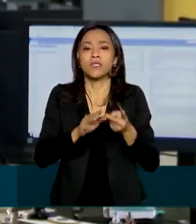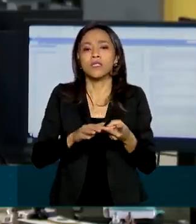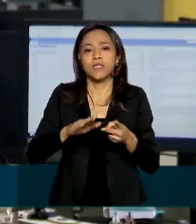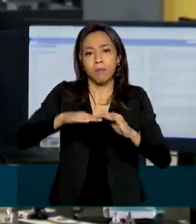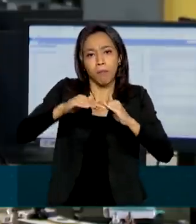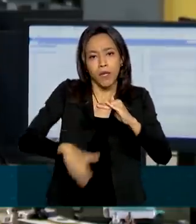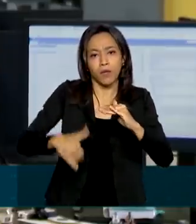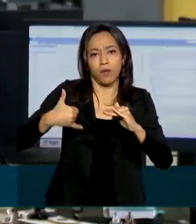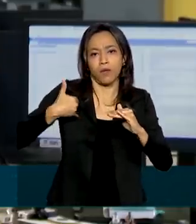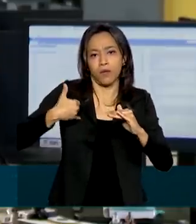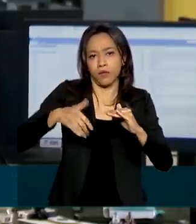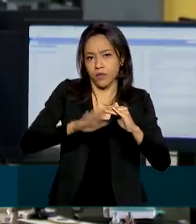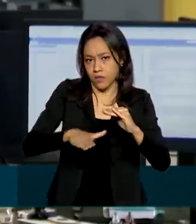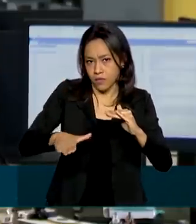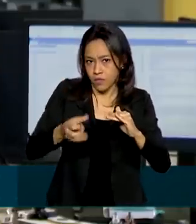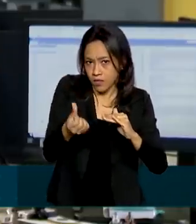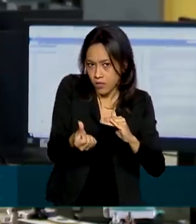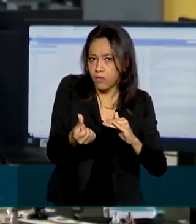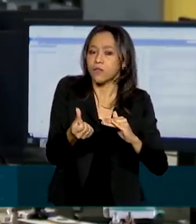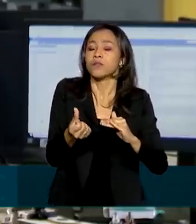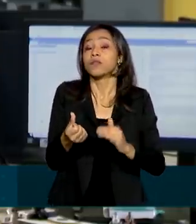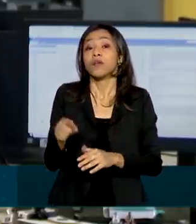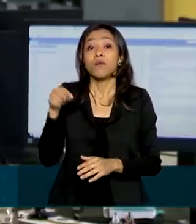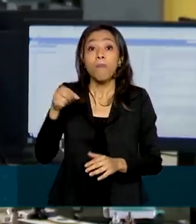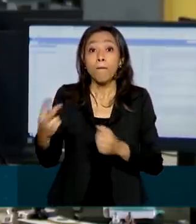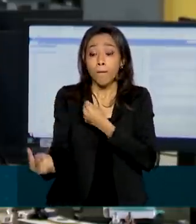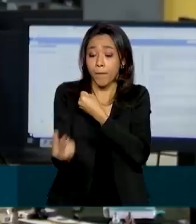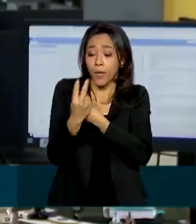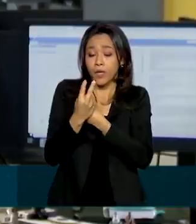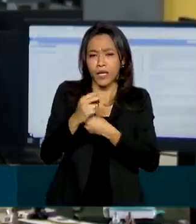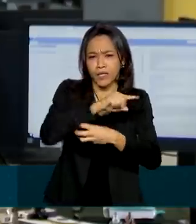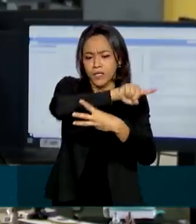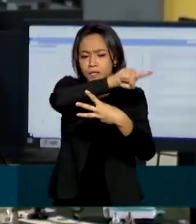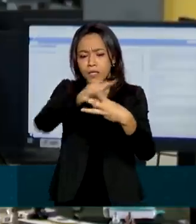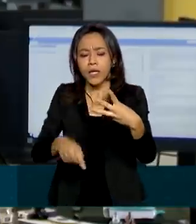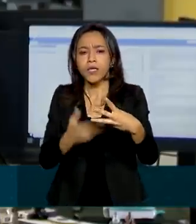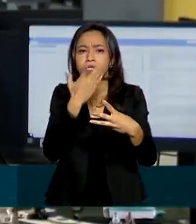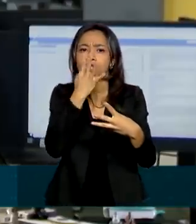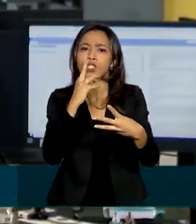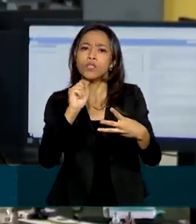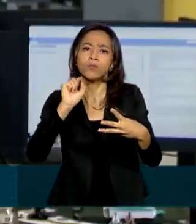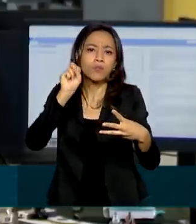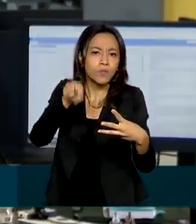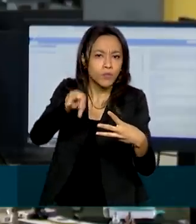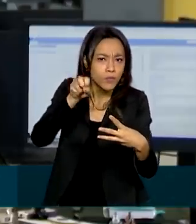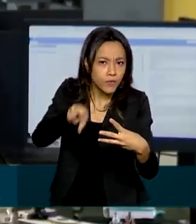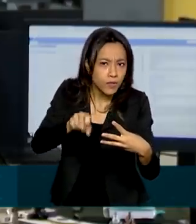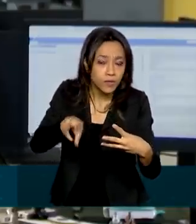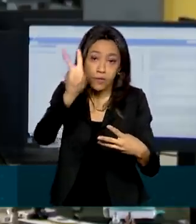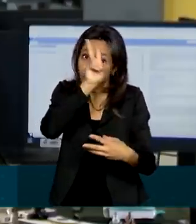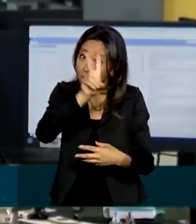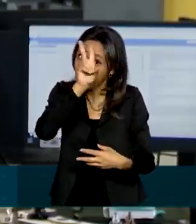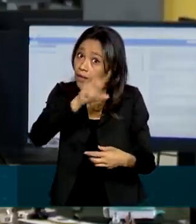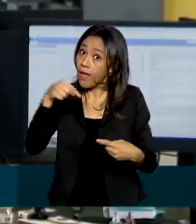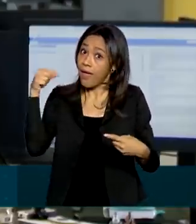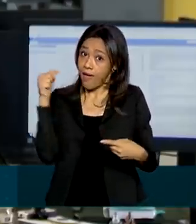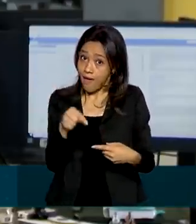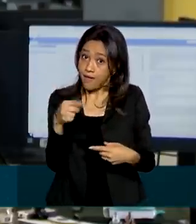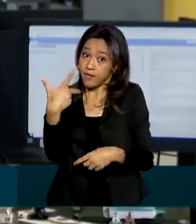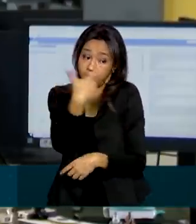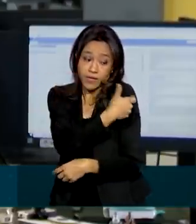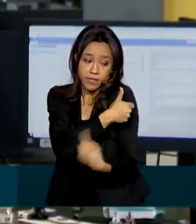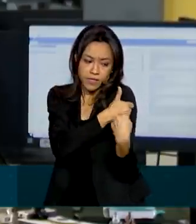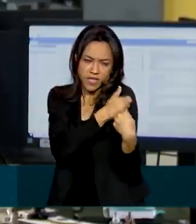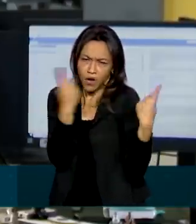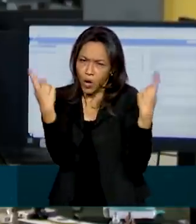6 anos. A vacina da gripe protege contra os três subtipos do vírus influenza. Lembrando que ela não tem eficácia